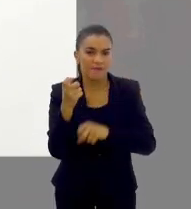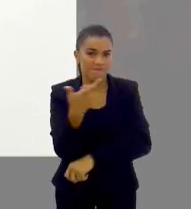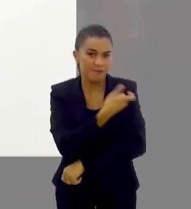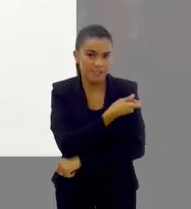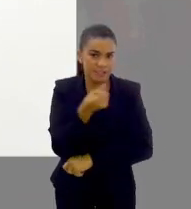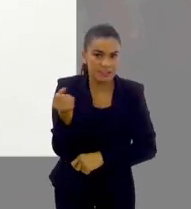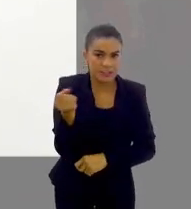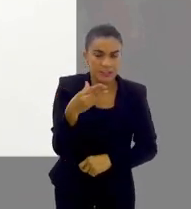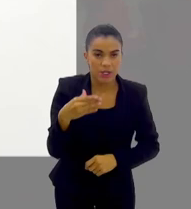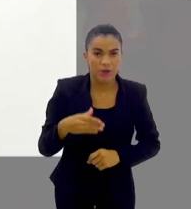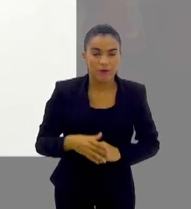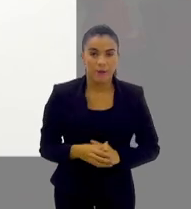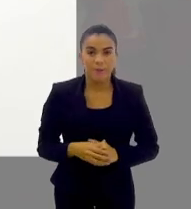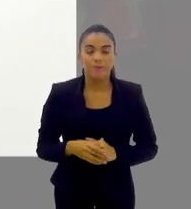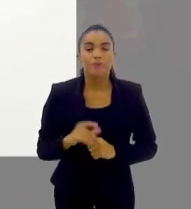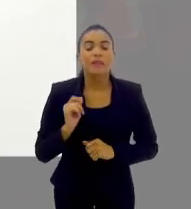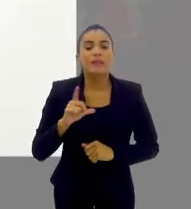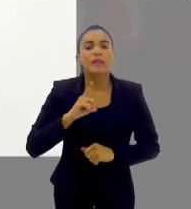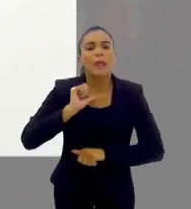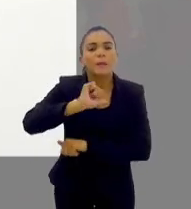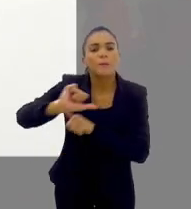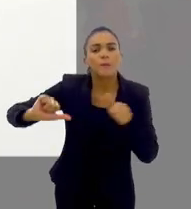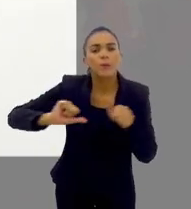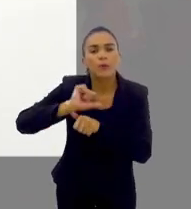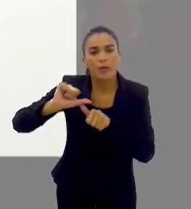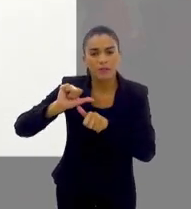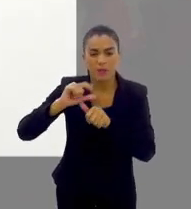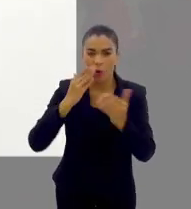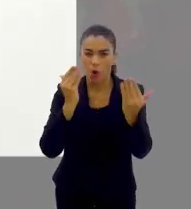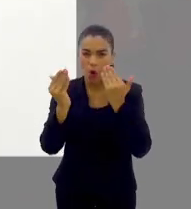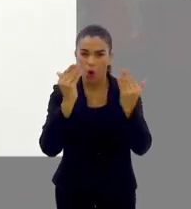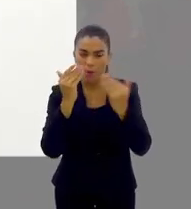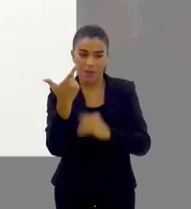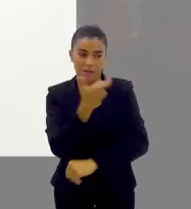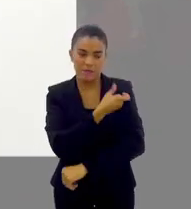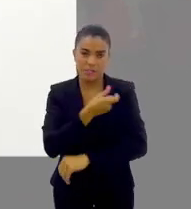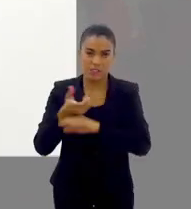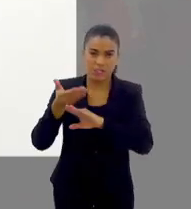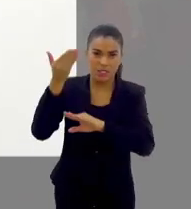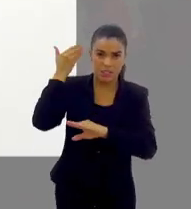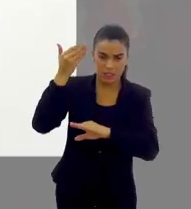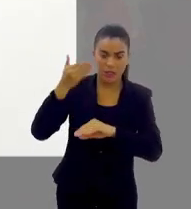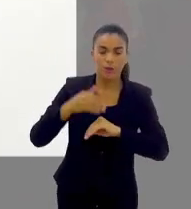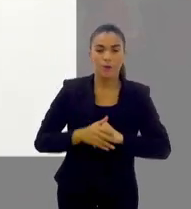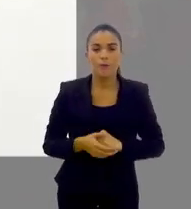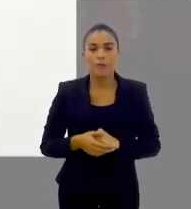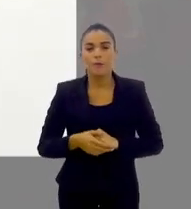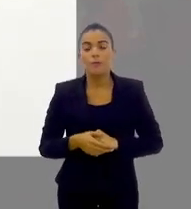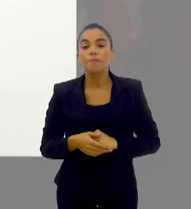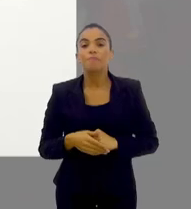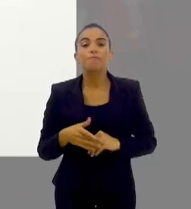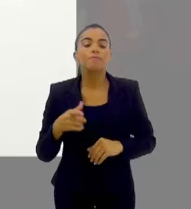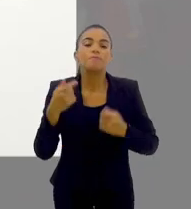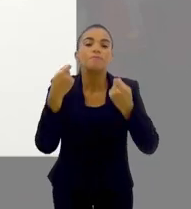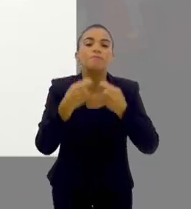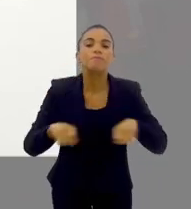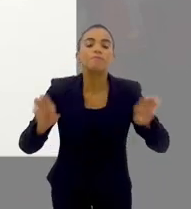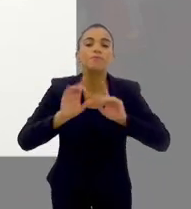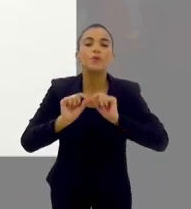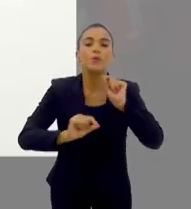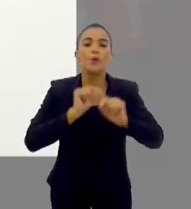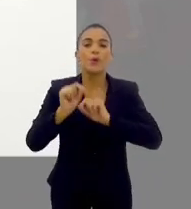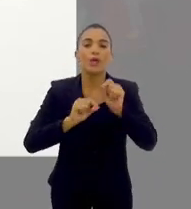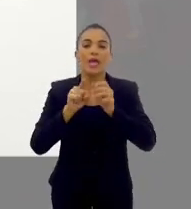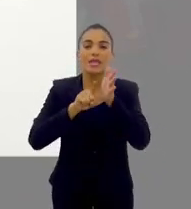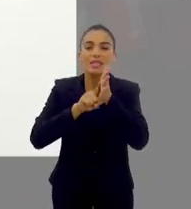vacina nova, o que ela tem de mudança com a vacina antiga da dengue é que agora você, teoricamente,